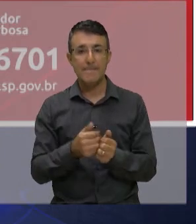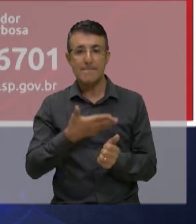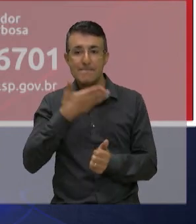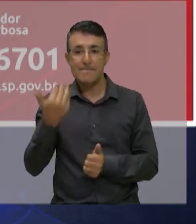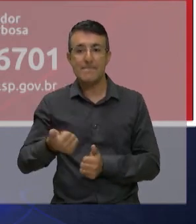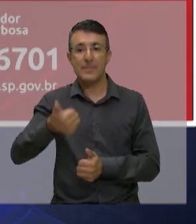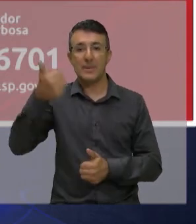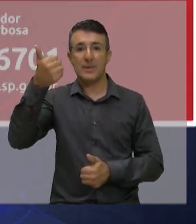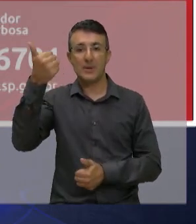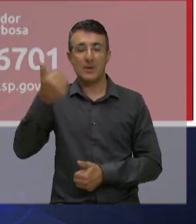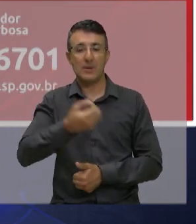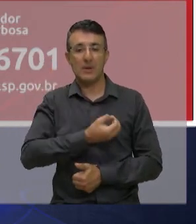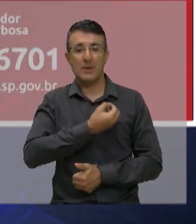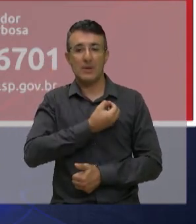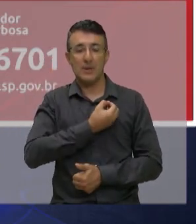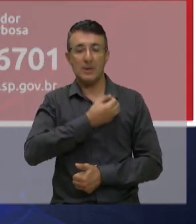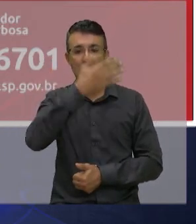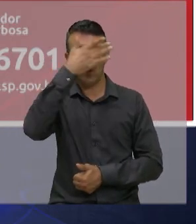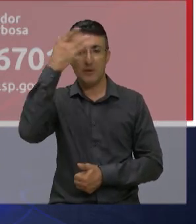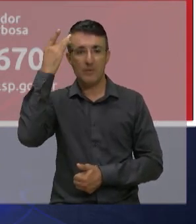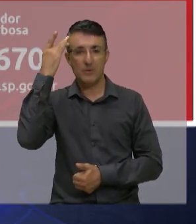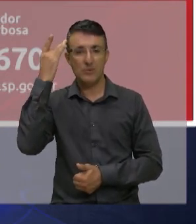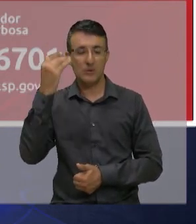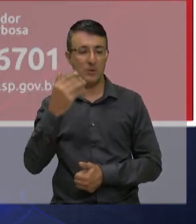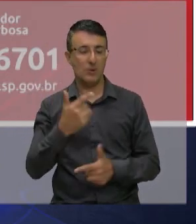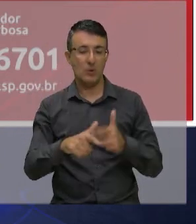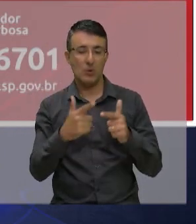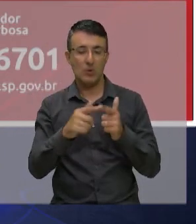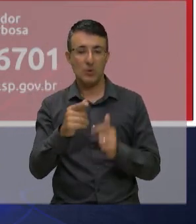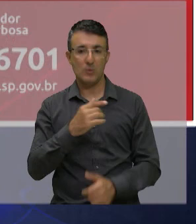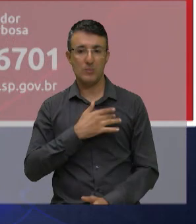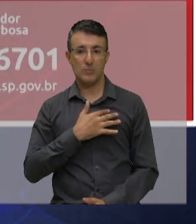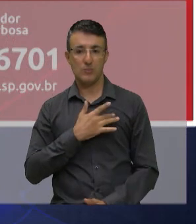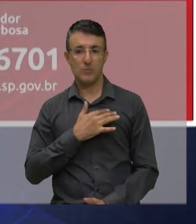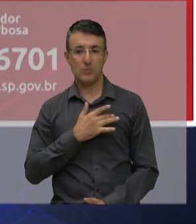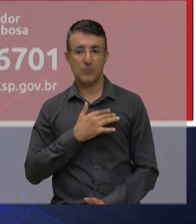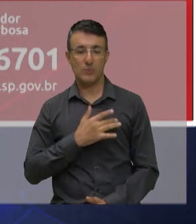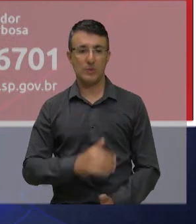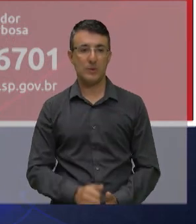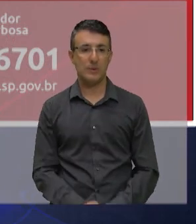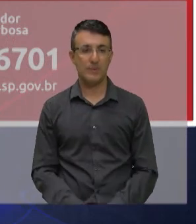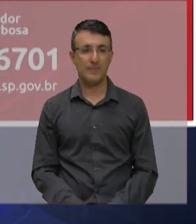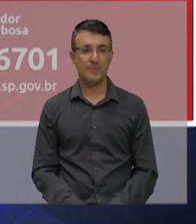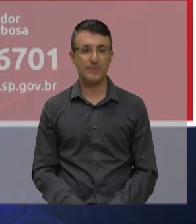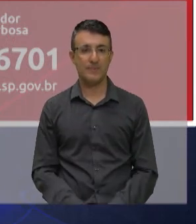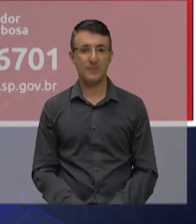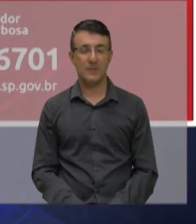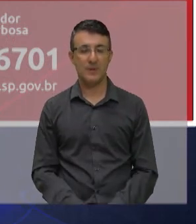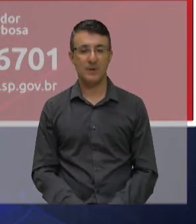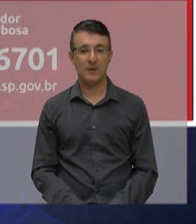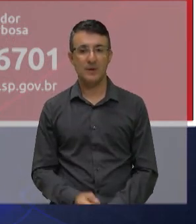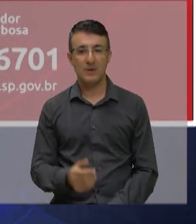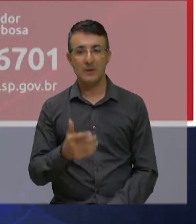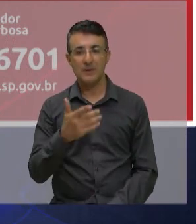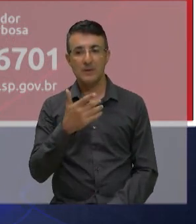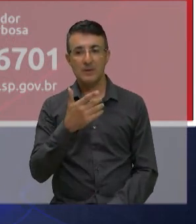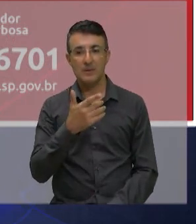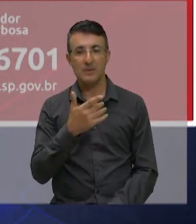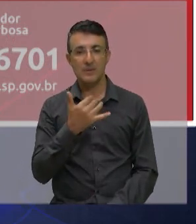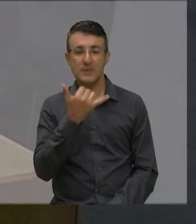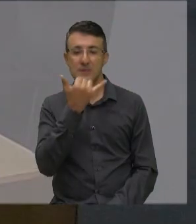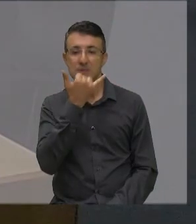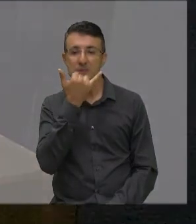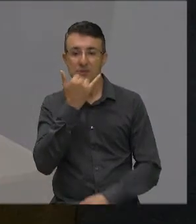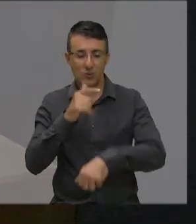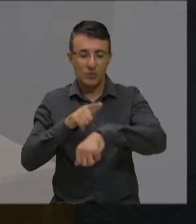estamos no gabinete 25 estamos à disposição agradeço senhor presidente desculpa ter estourado em alguns segundos boa noite a todos e aos meus